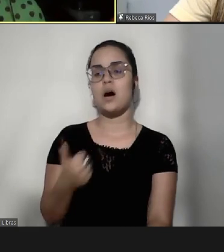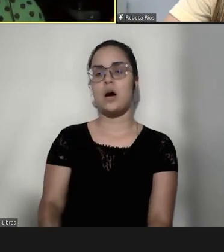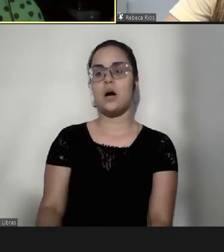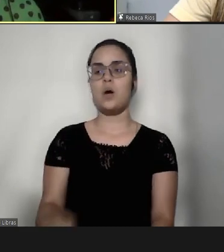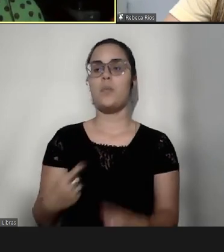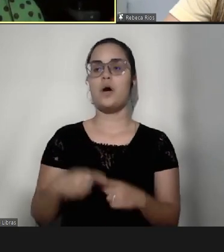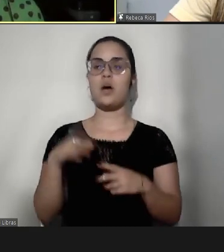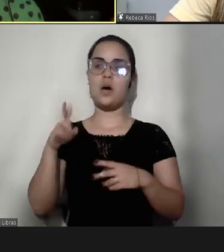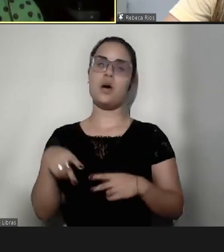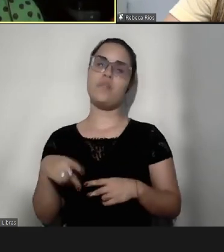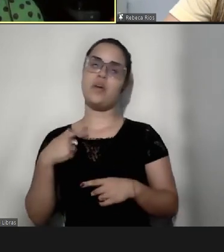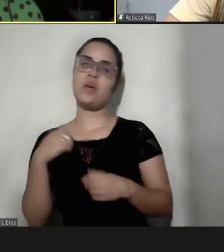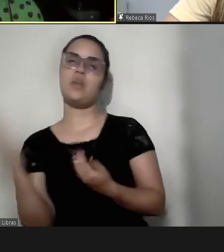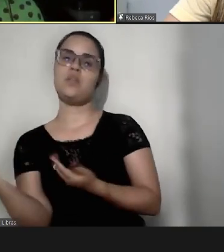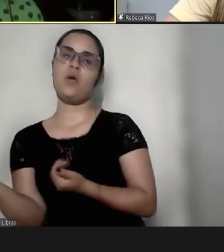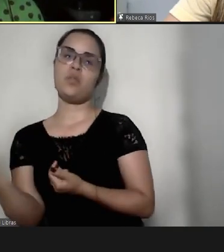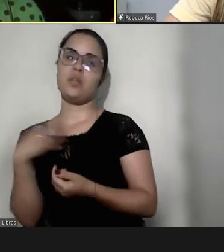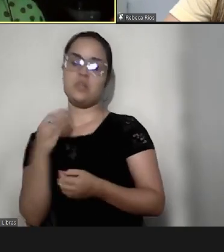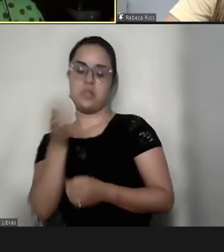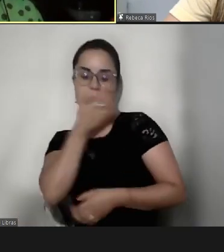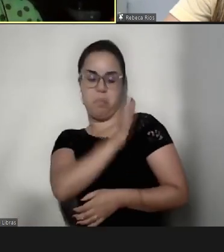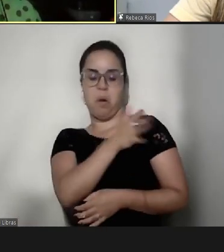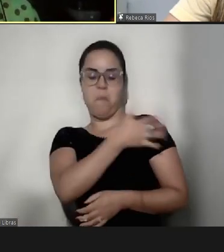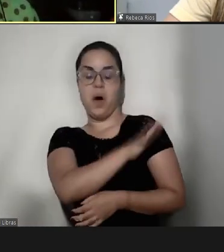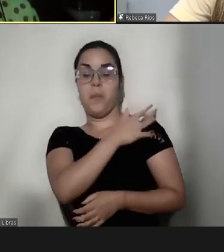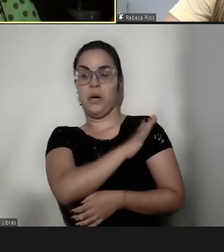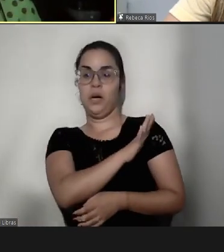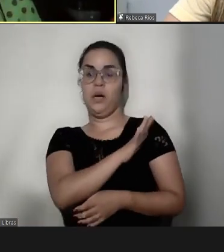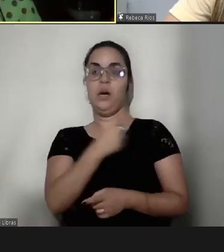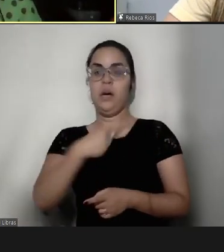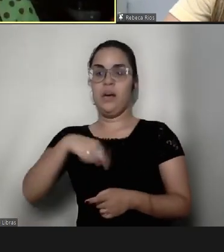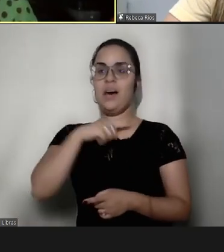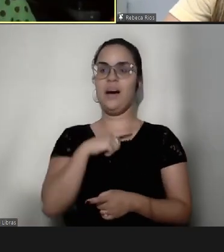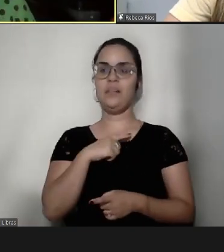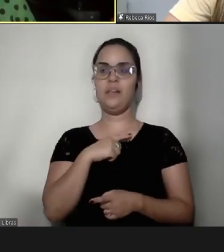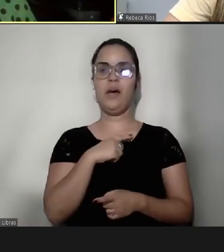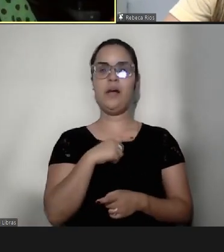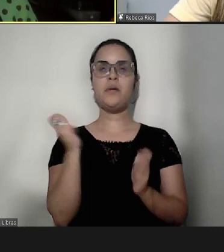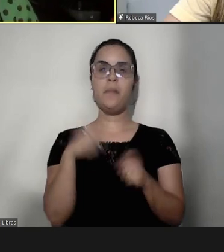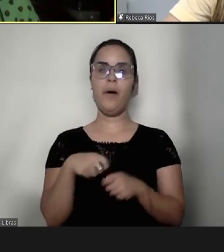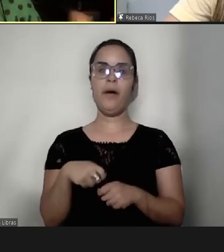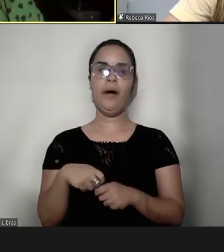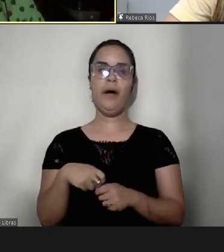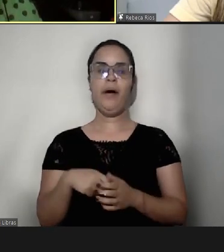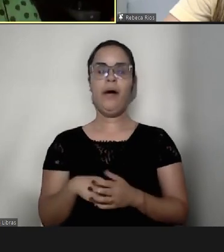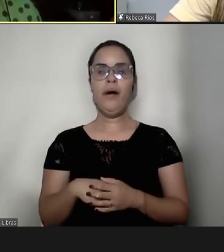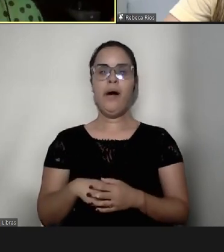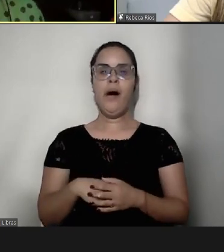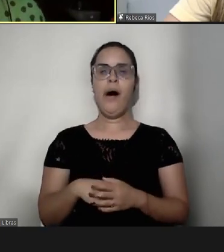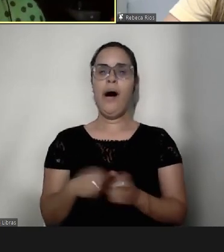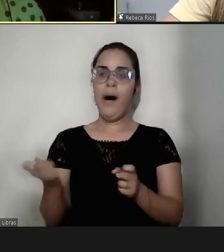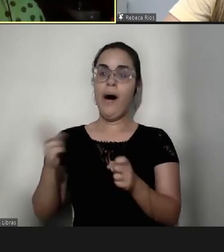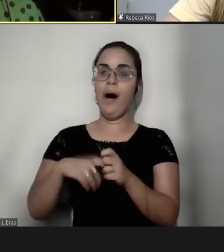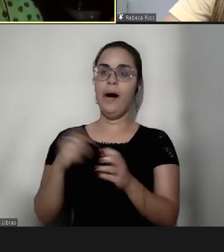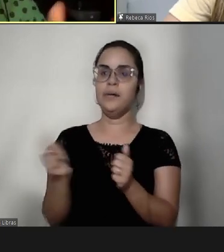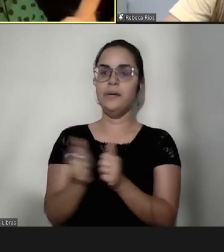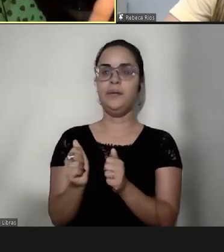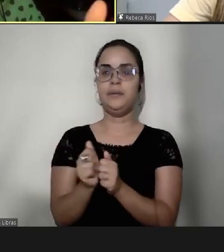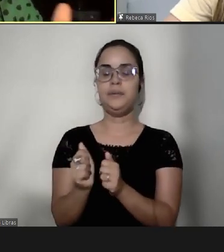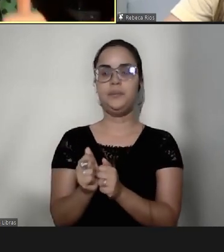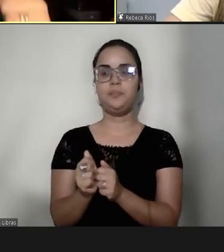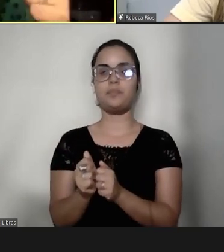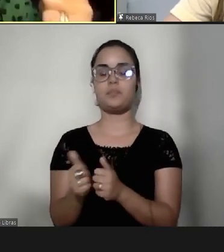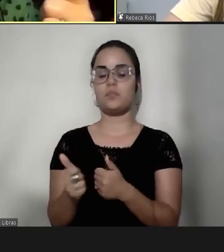tá lá, os adolescentes estão excluindo tudo, e a gente poder trazer eles pra perto, pra